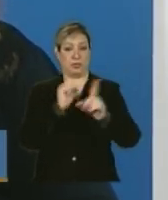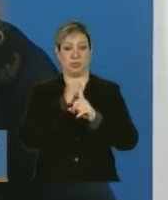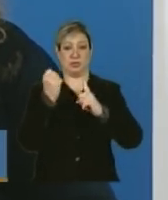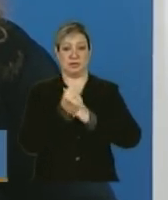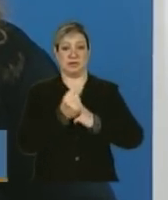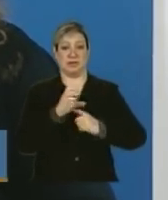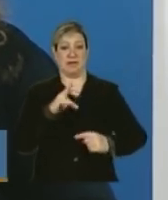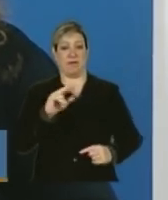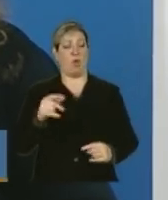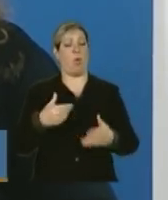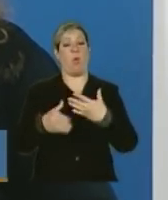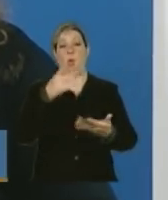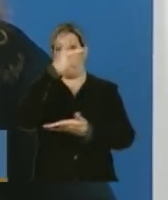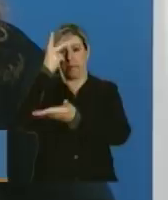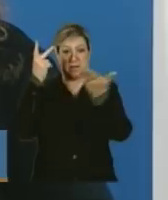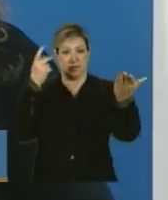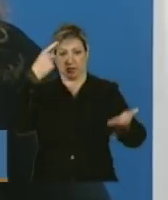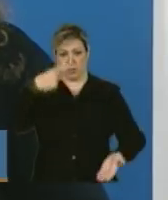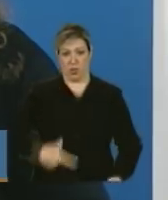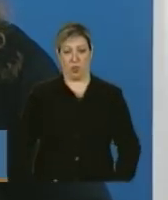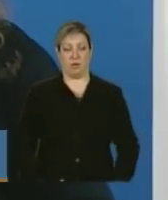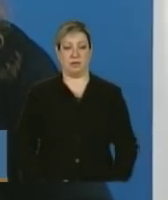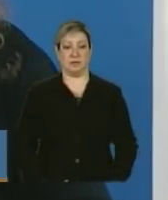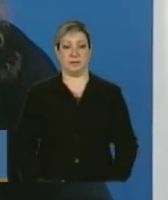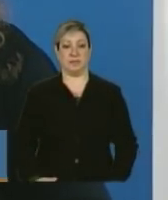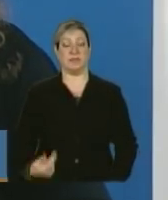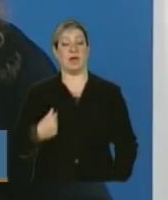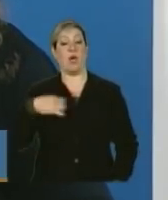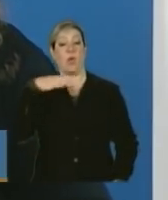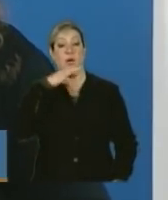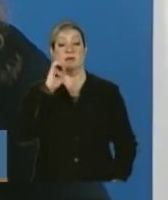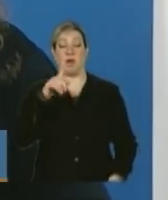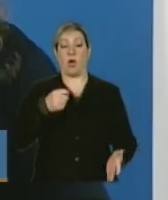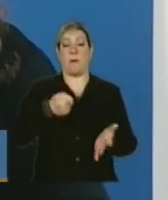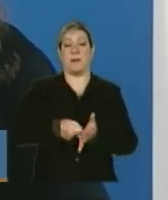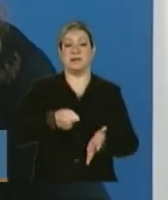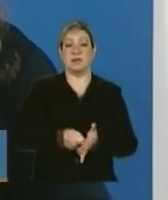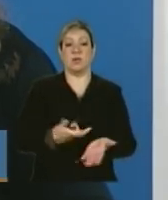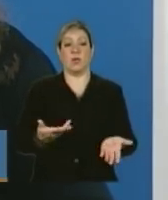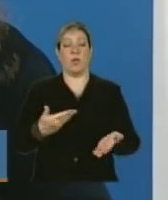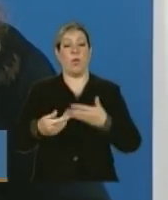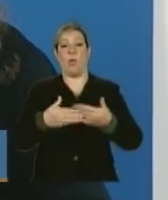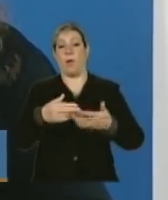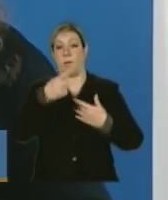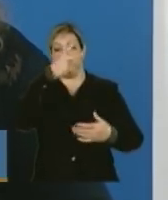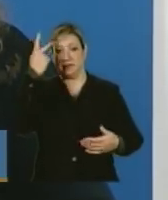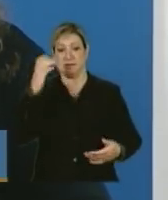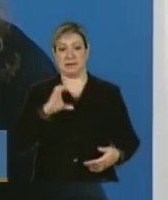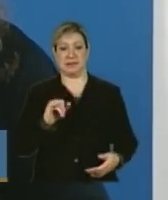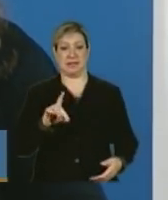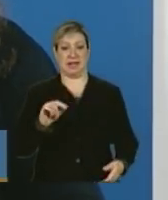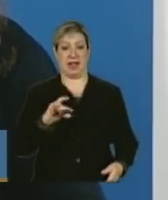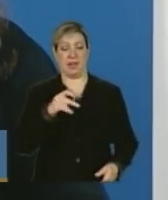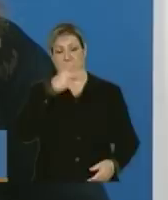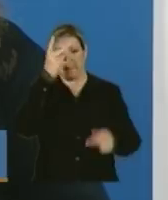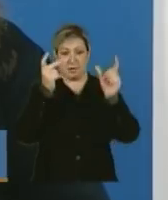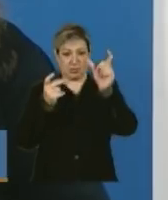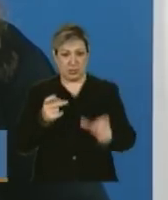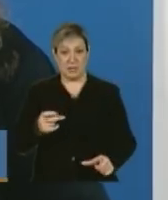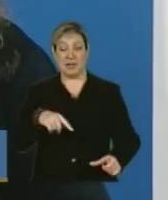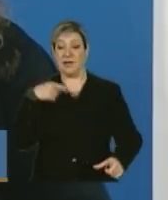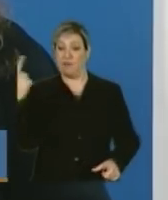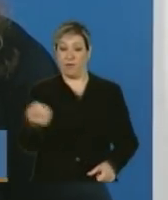cidadão. Ou seja, acho que é dever de qualquer cidadão, sabendo ou conhecendo uma família em situação de extrema